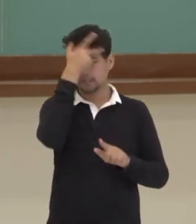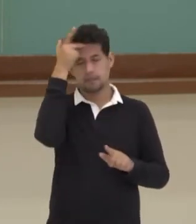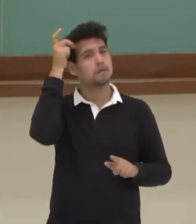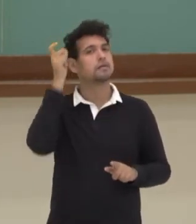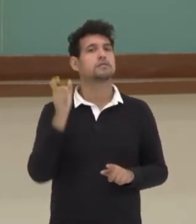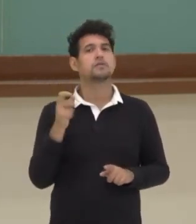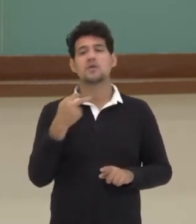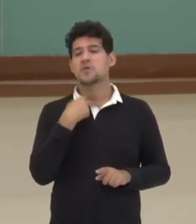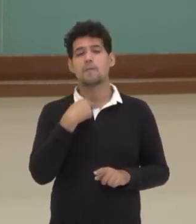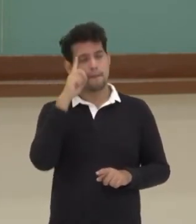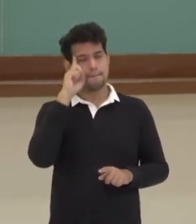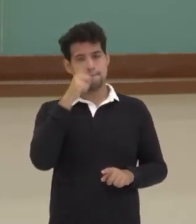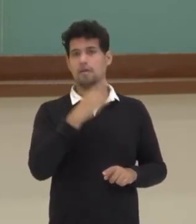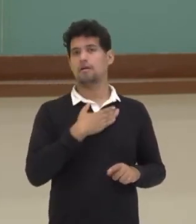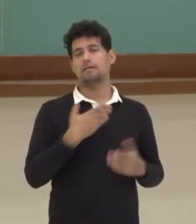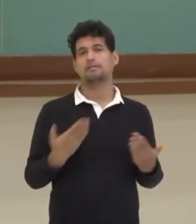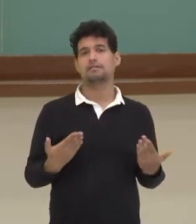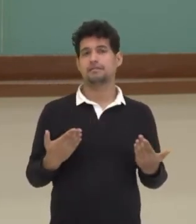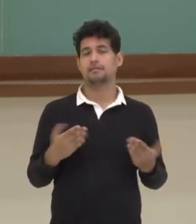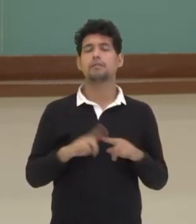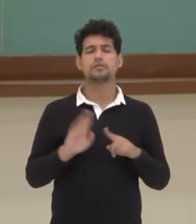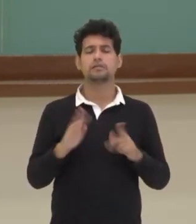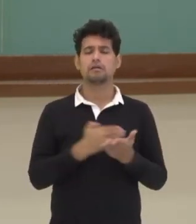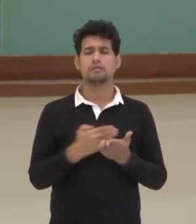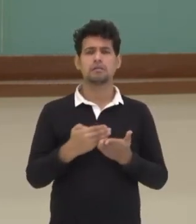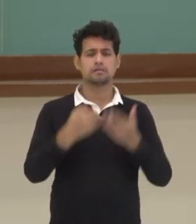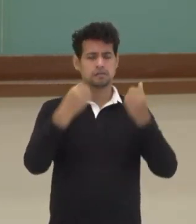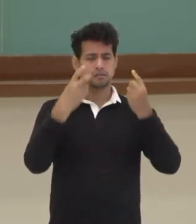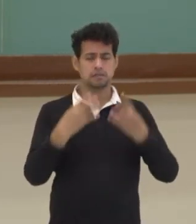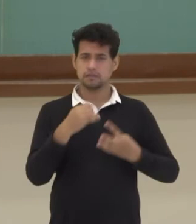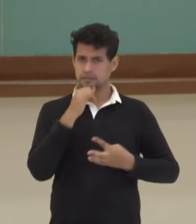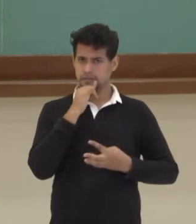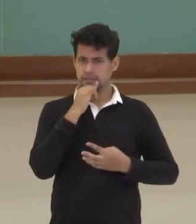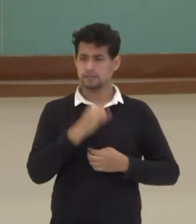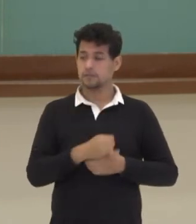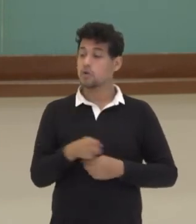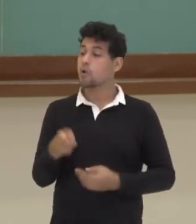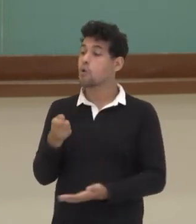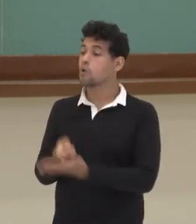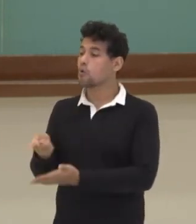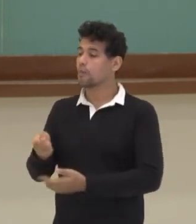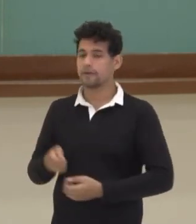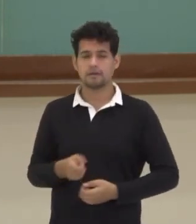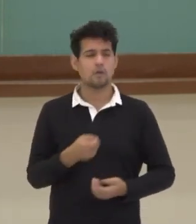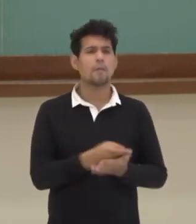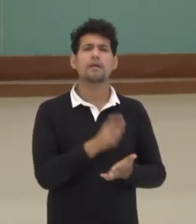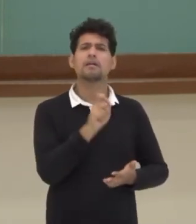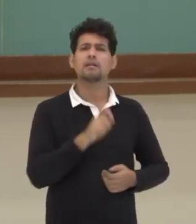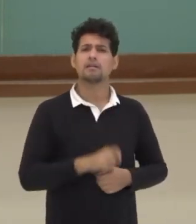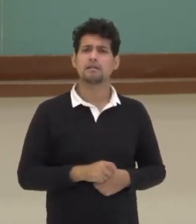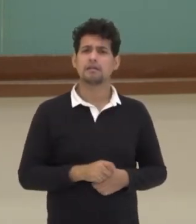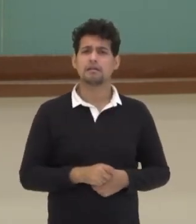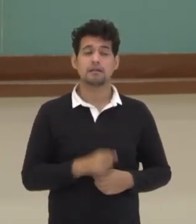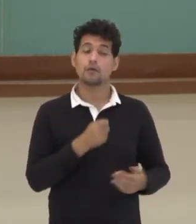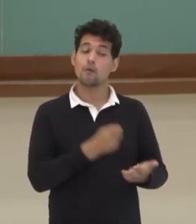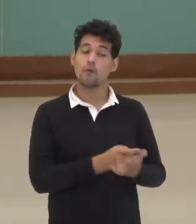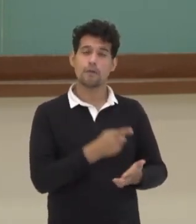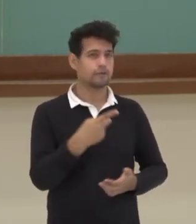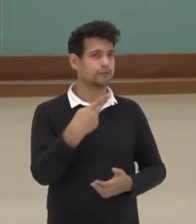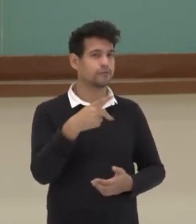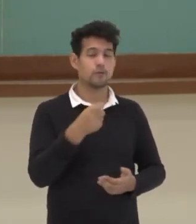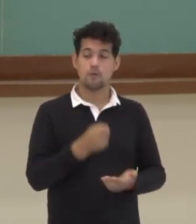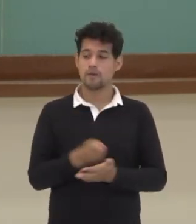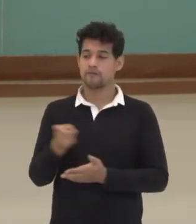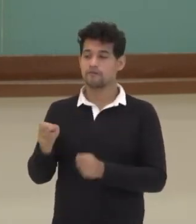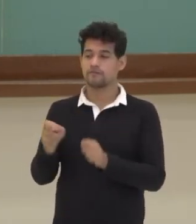posso dar ordem a mim mesma. Então, eu já começo falando, compre. Compre quem? Compre a tu, compre